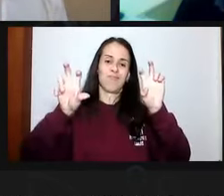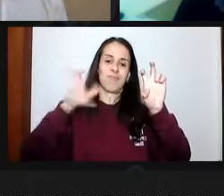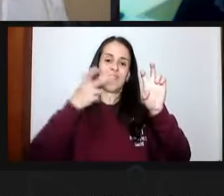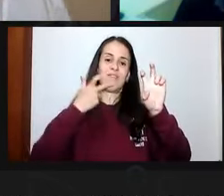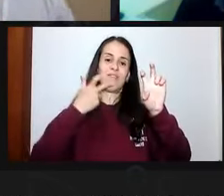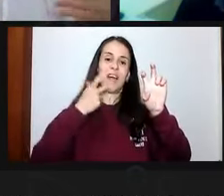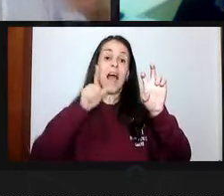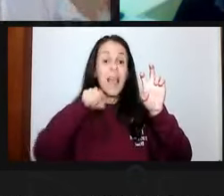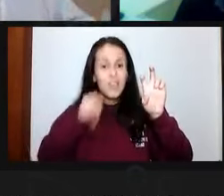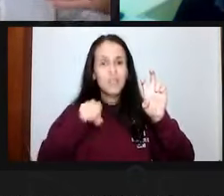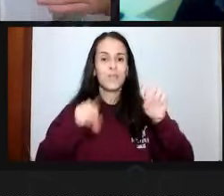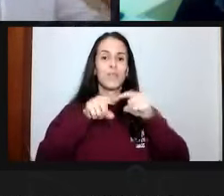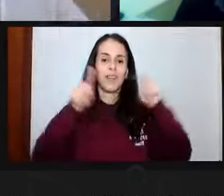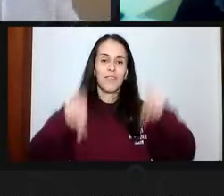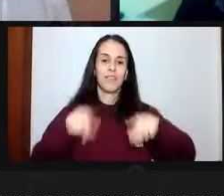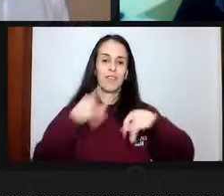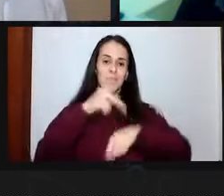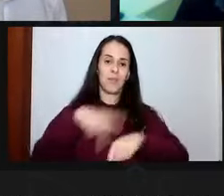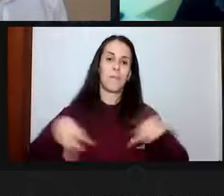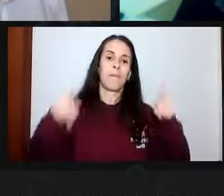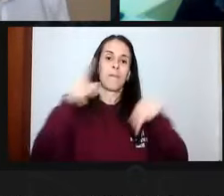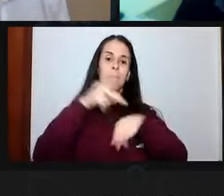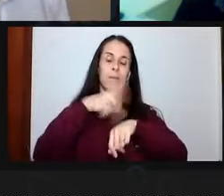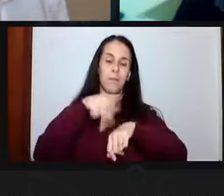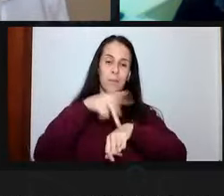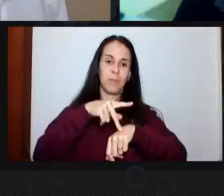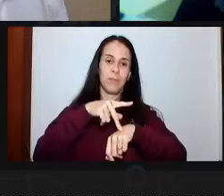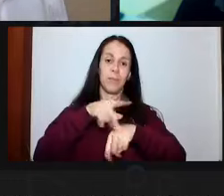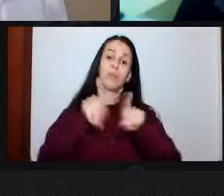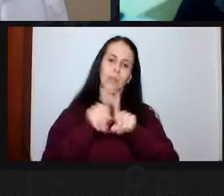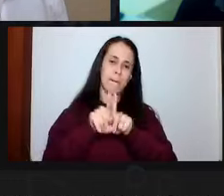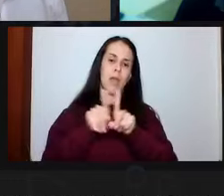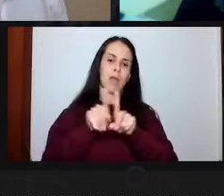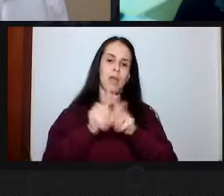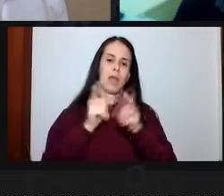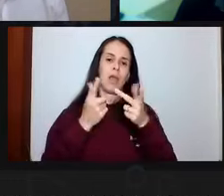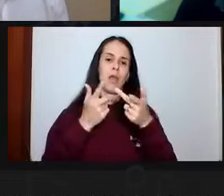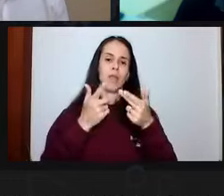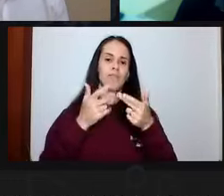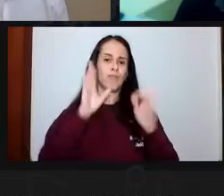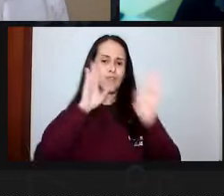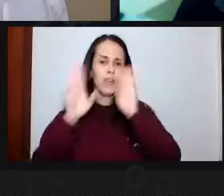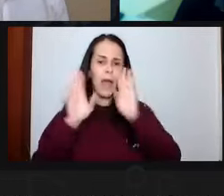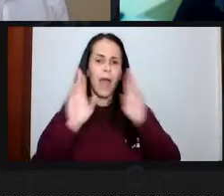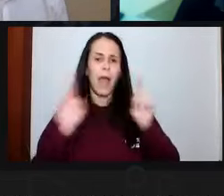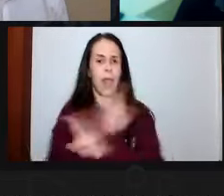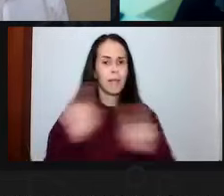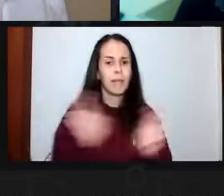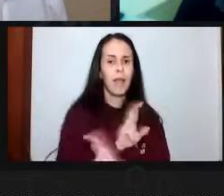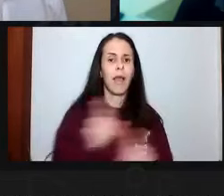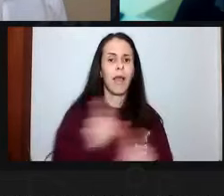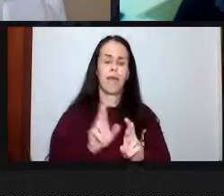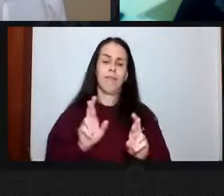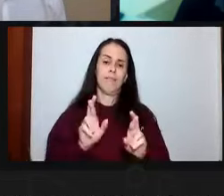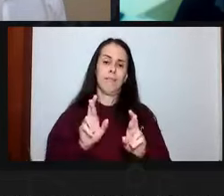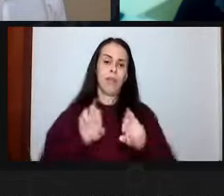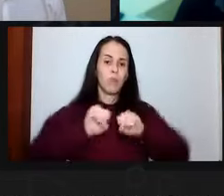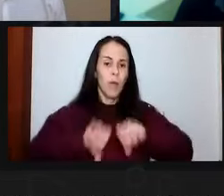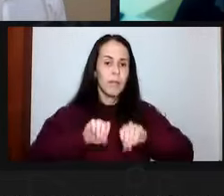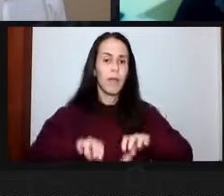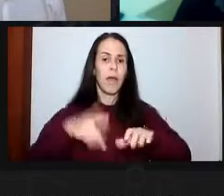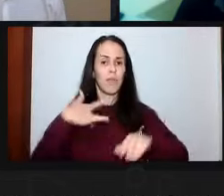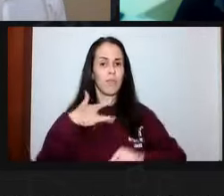basicamente, e outros setores que têm relação direta com saúde, educação, segurança, infraestrutura.